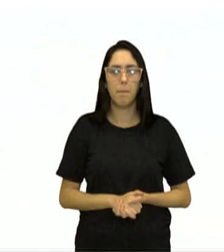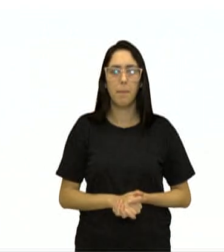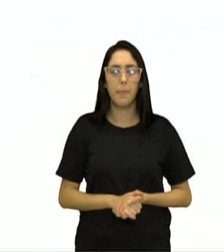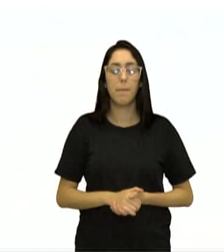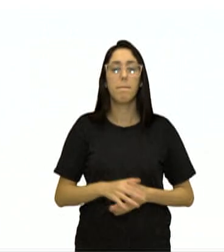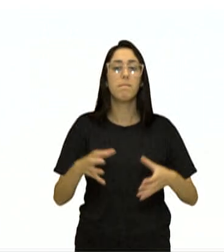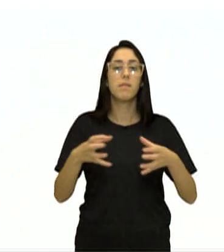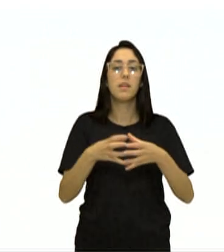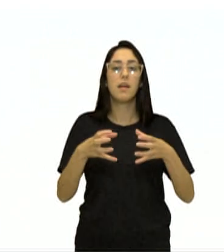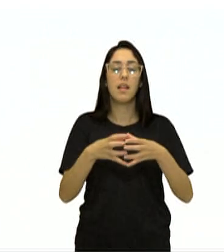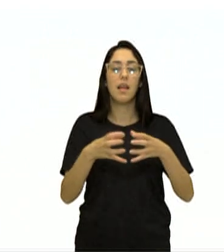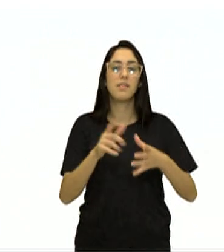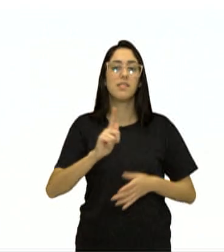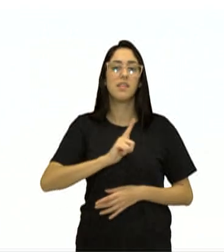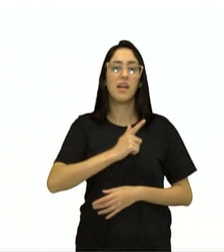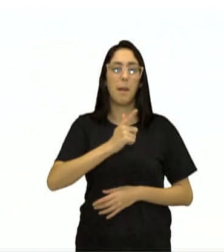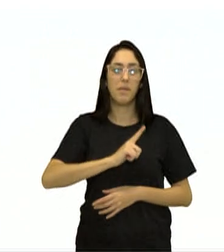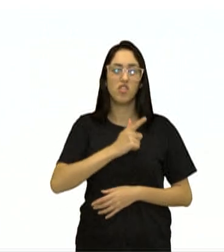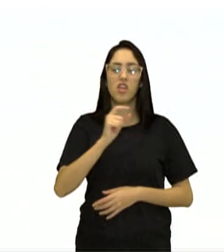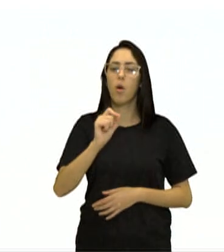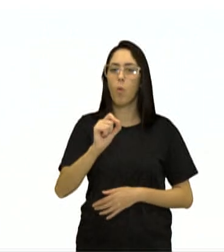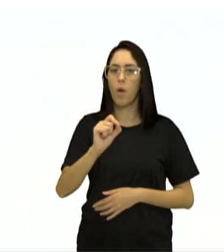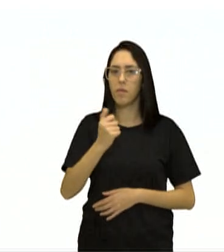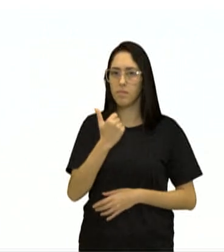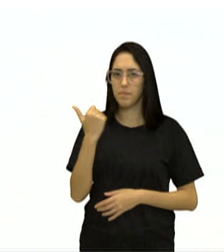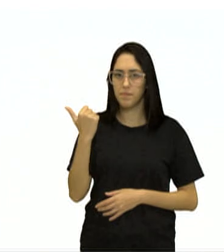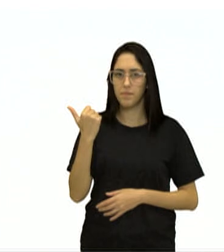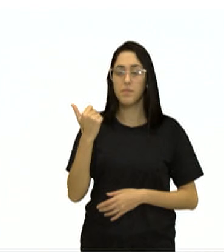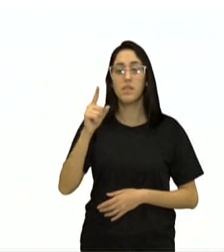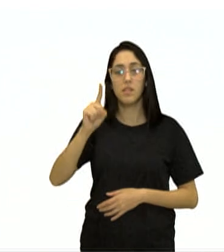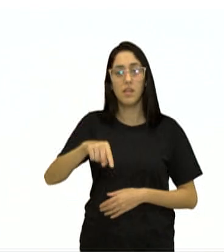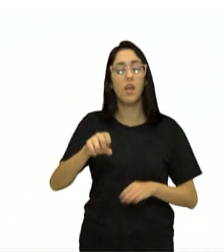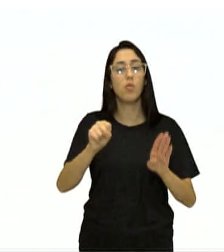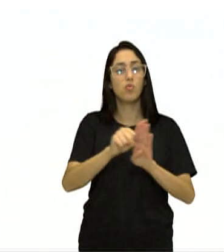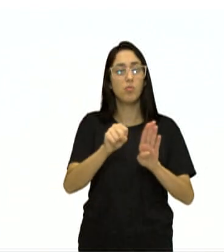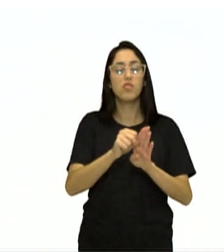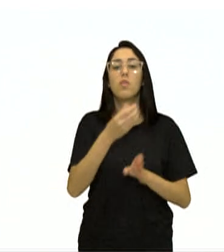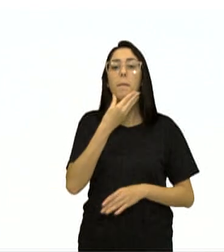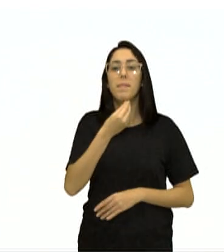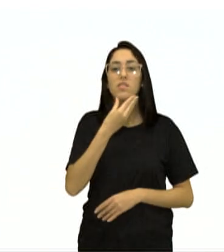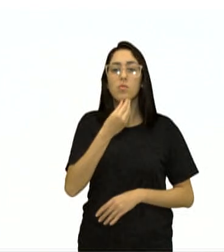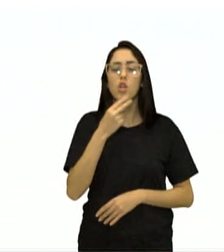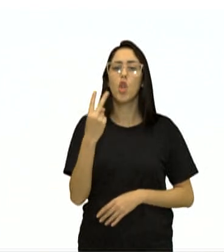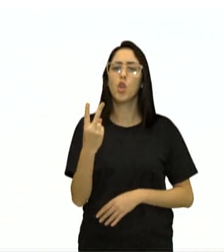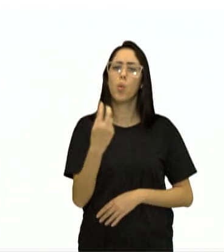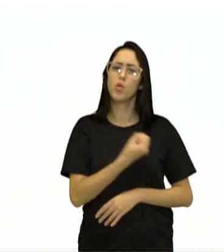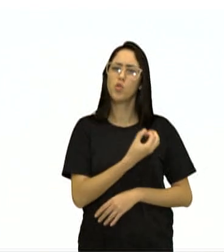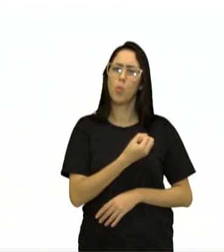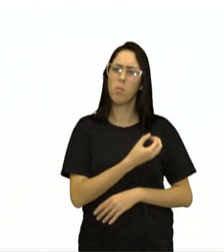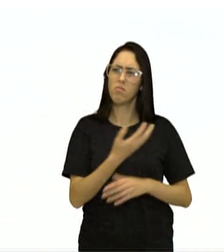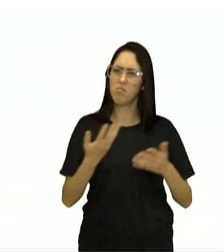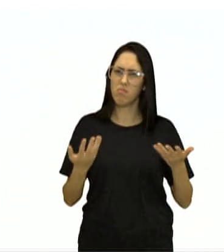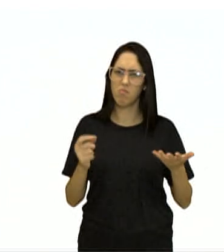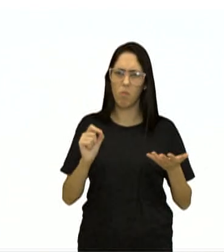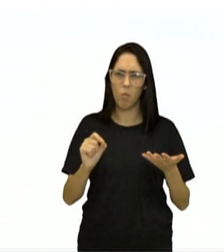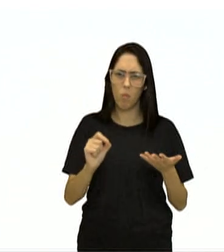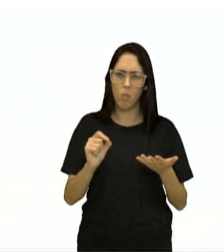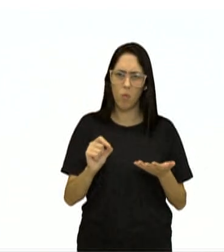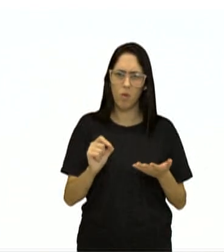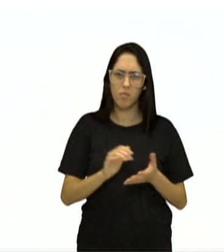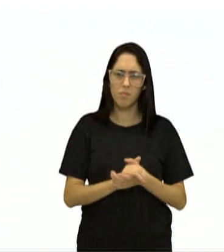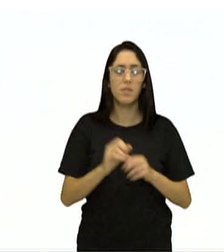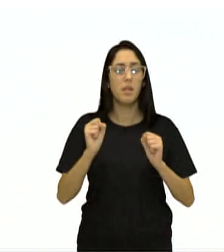classe gramatical, que já veio aqui em cima, olha, é o substantivo masculino de dois números. O que significa isso? Que pode ser o